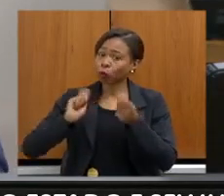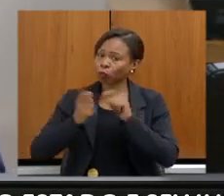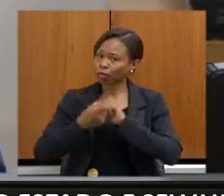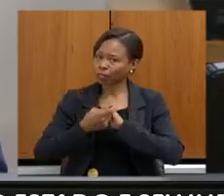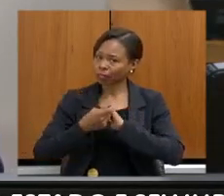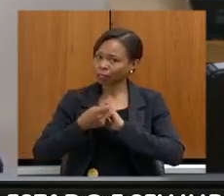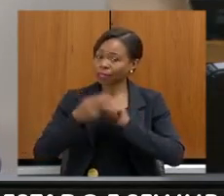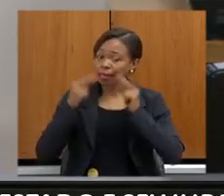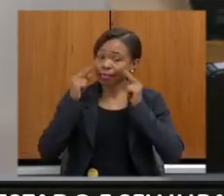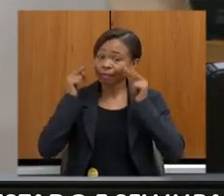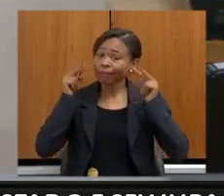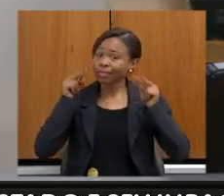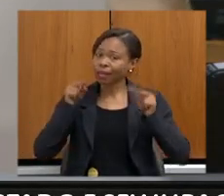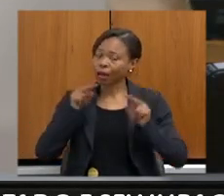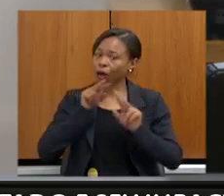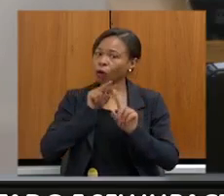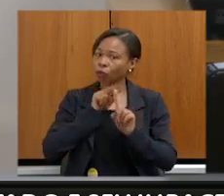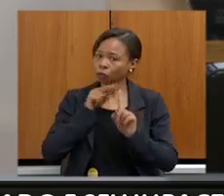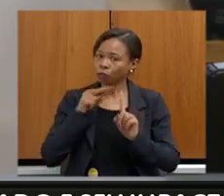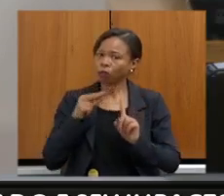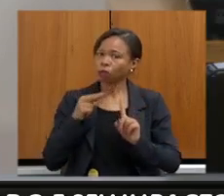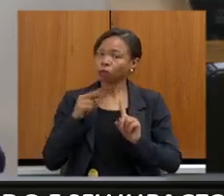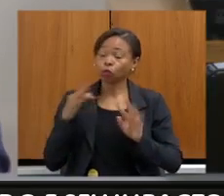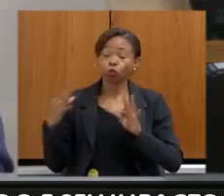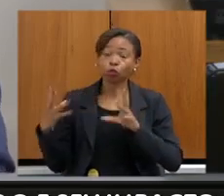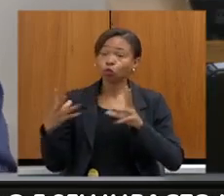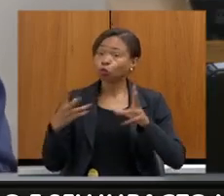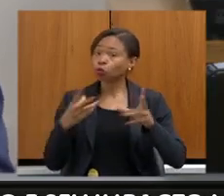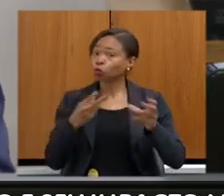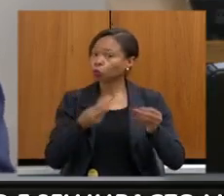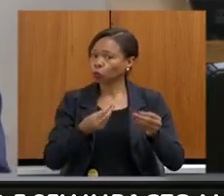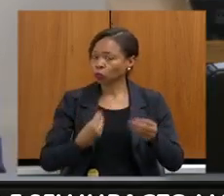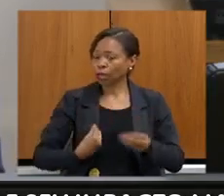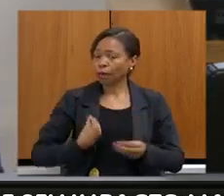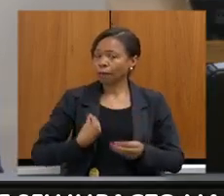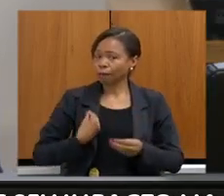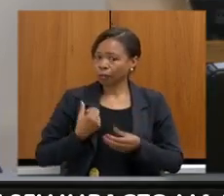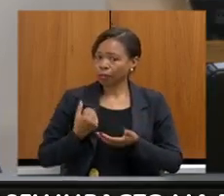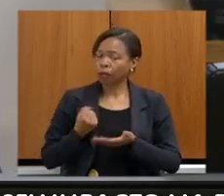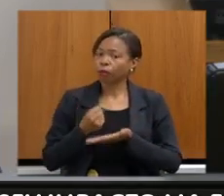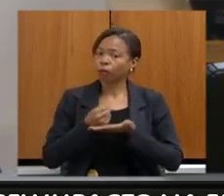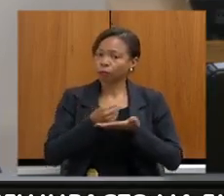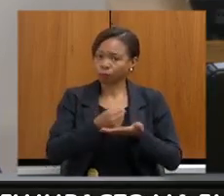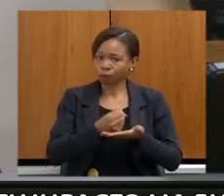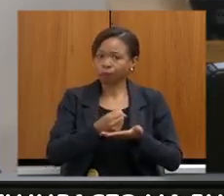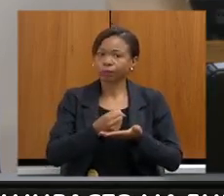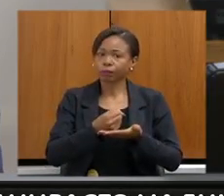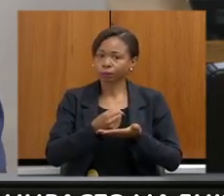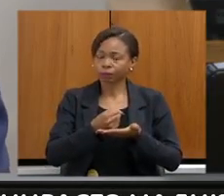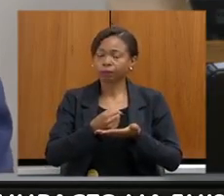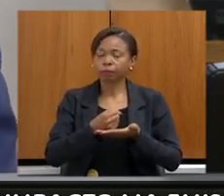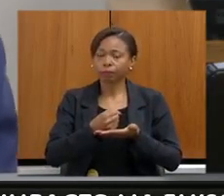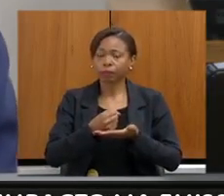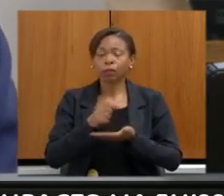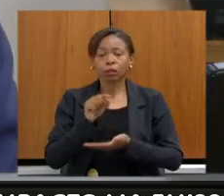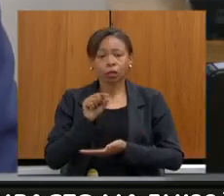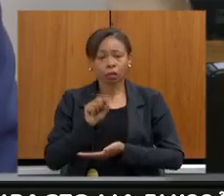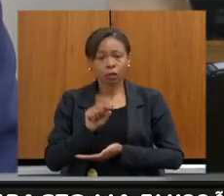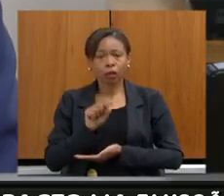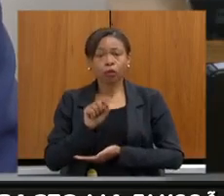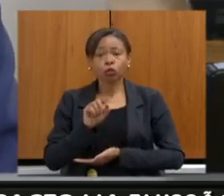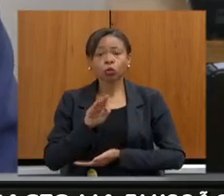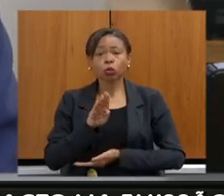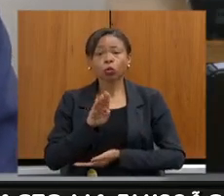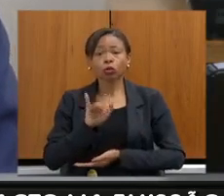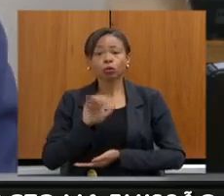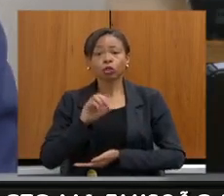todos para que todos possamos contribuir. Então, secretário, essa questão em relação ao bioma